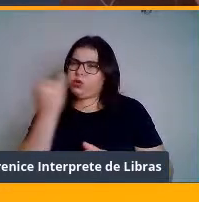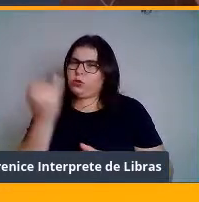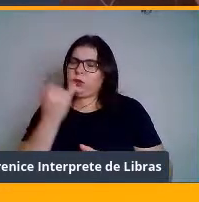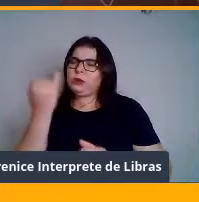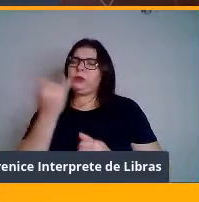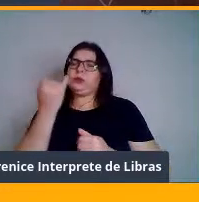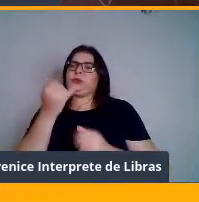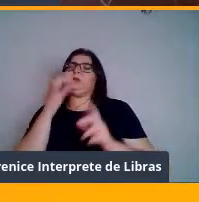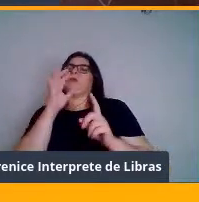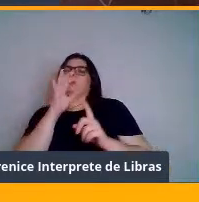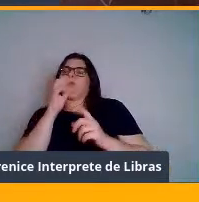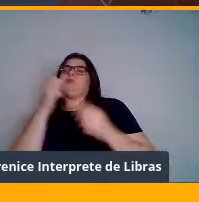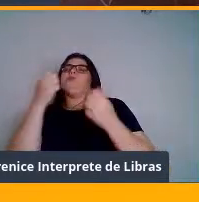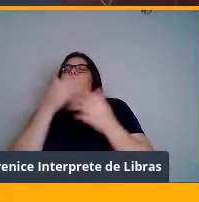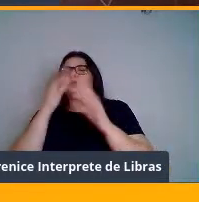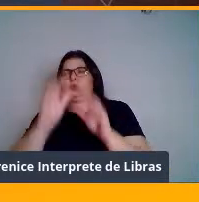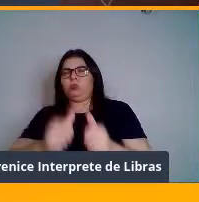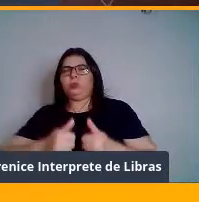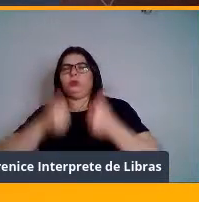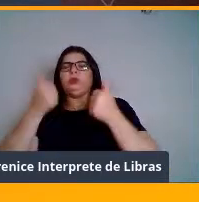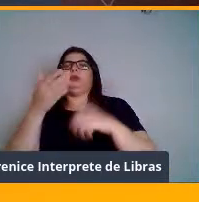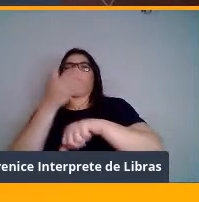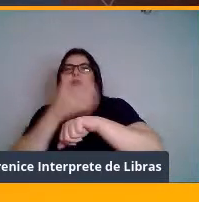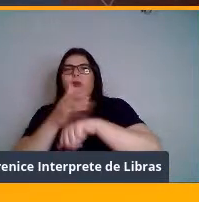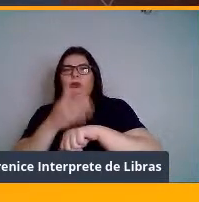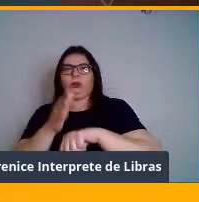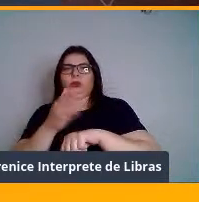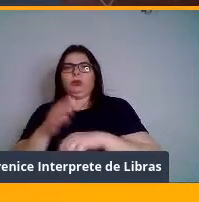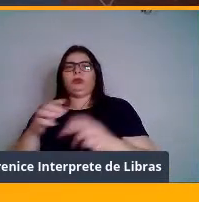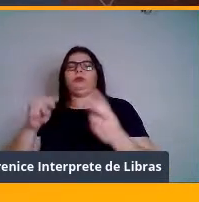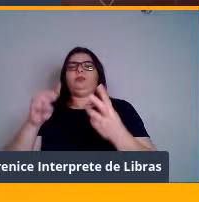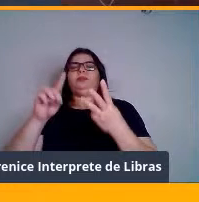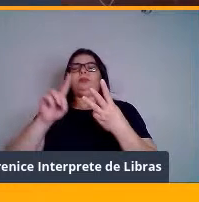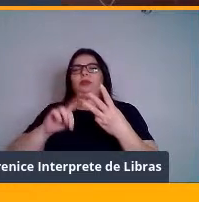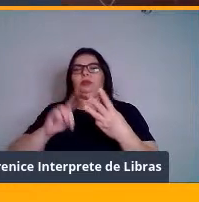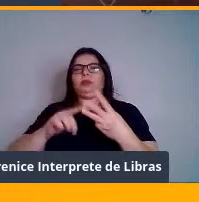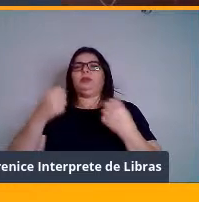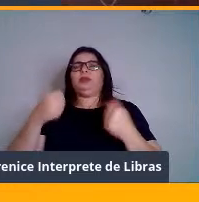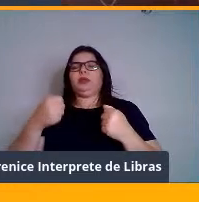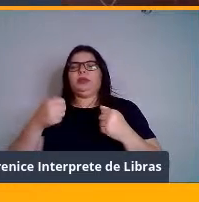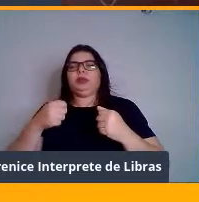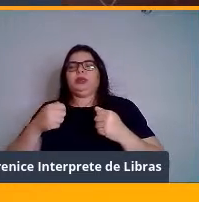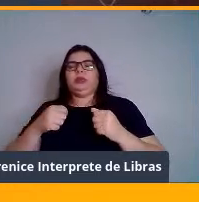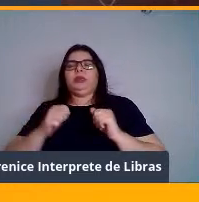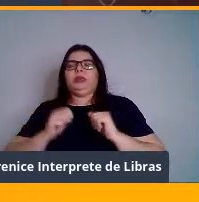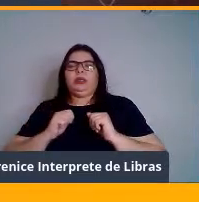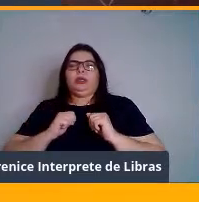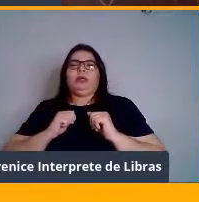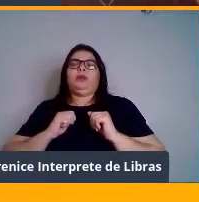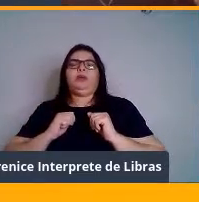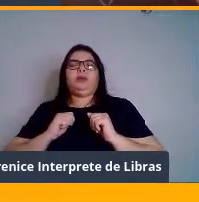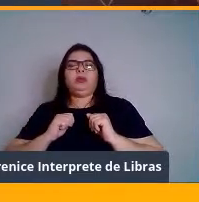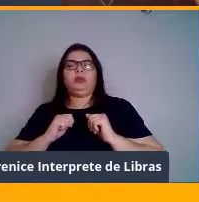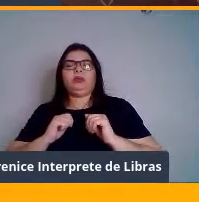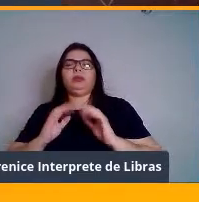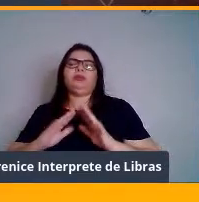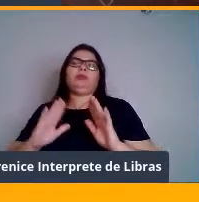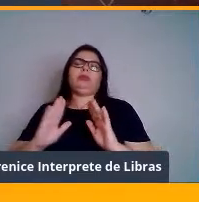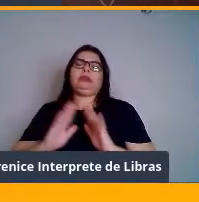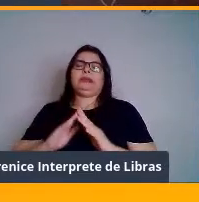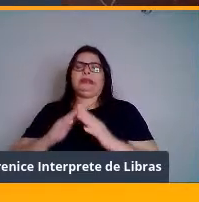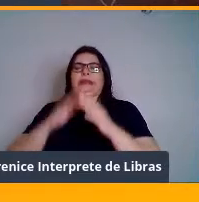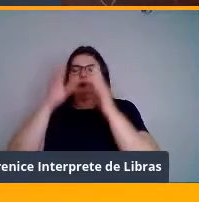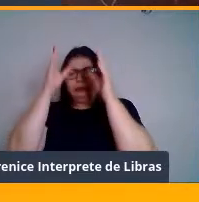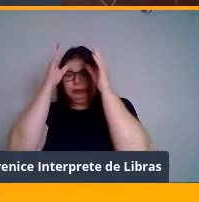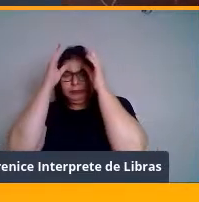treinamento, certo? O seu descanso é altamente importante e influencia no seu treinamento, certo? Se você treina, você